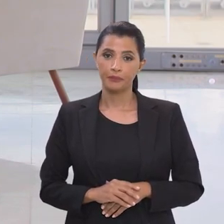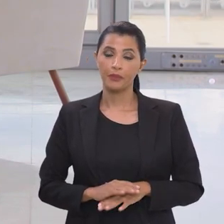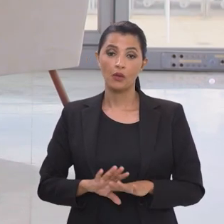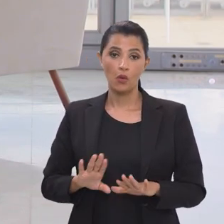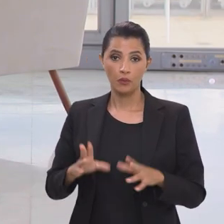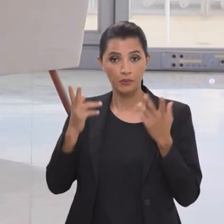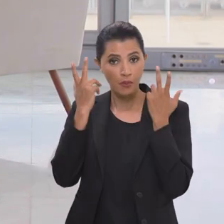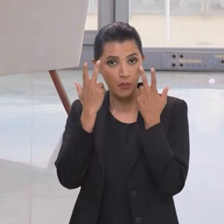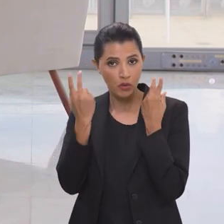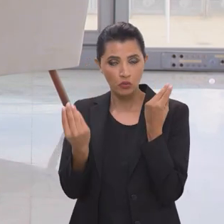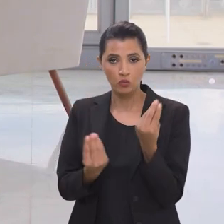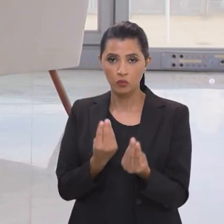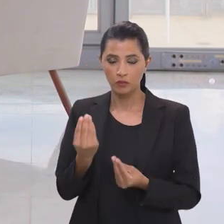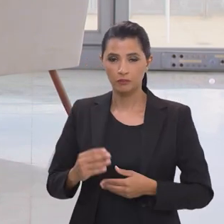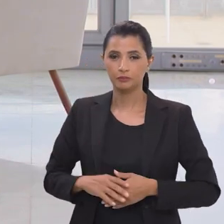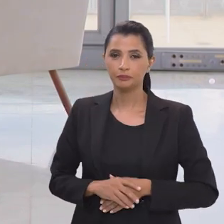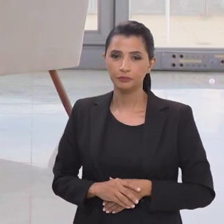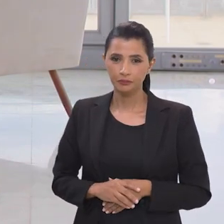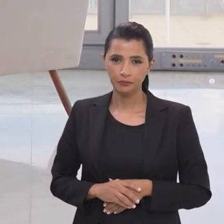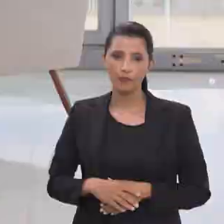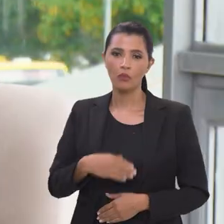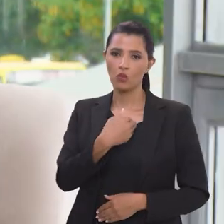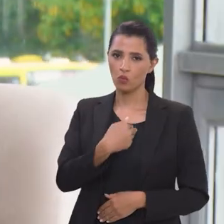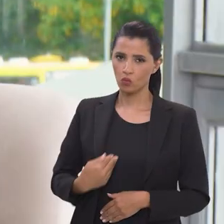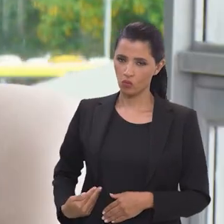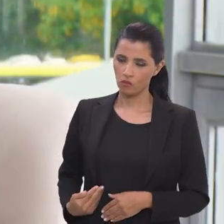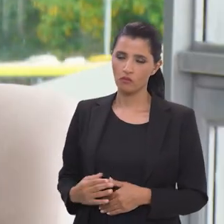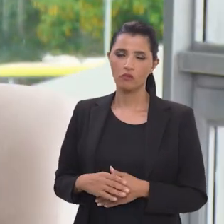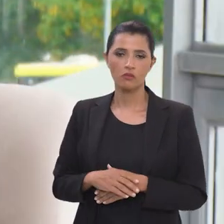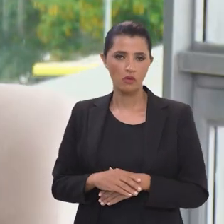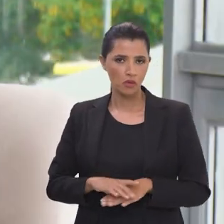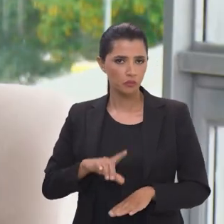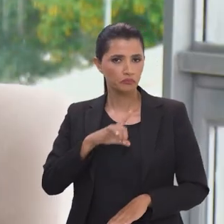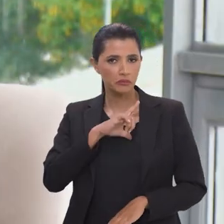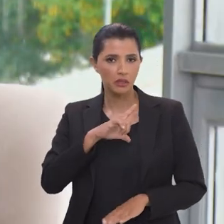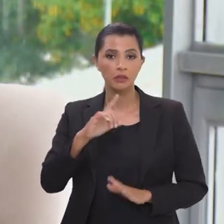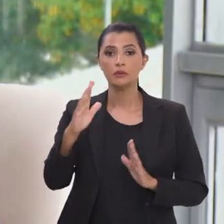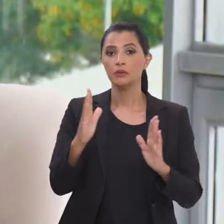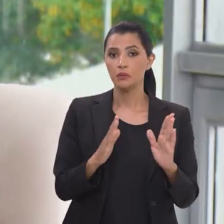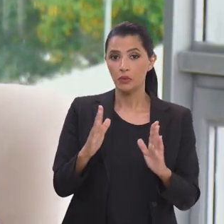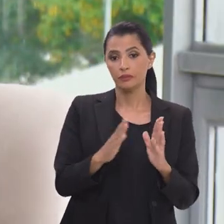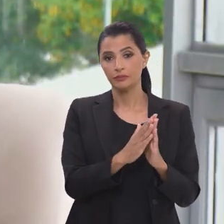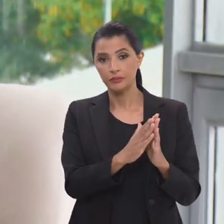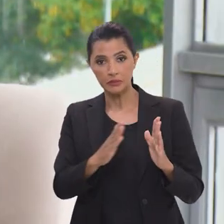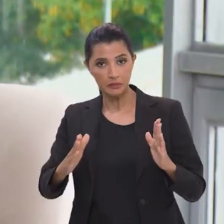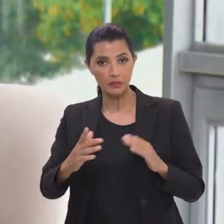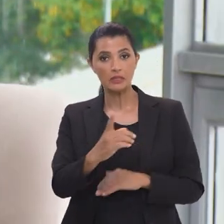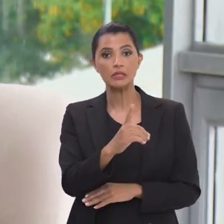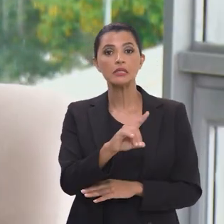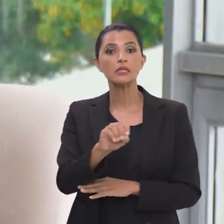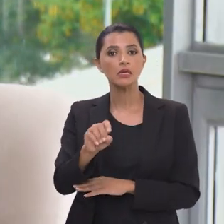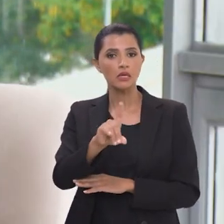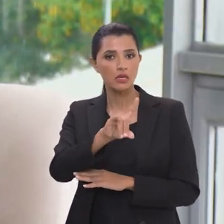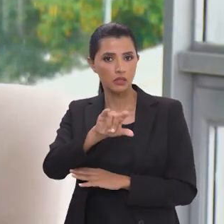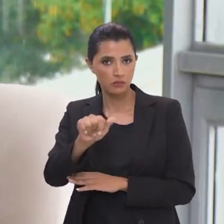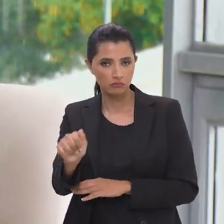Olha, normalmente os governos têm esse período de 100 dias,